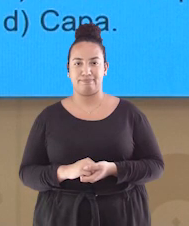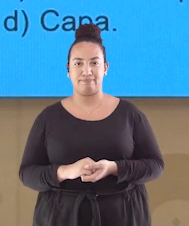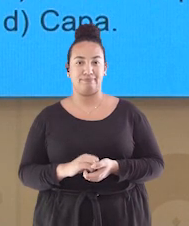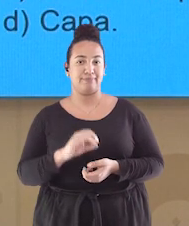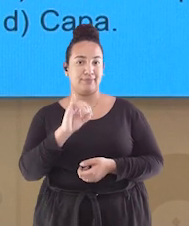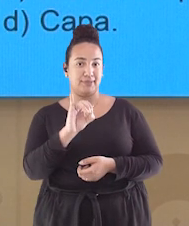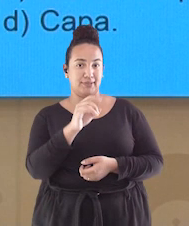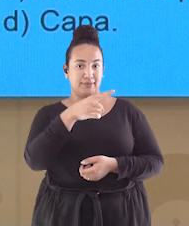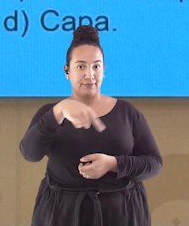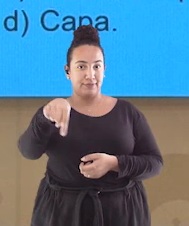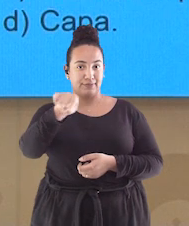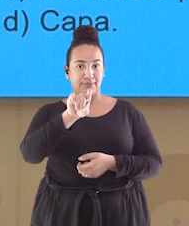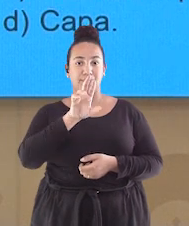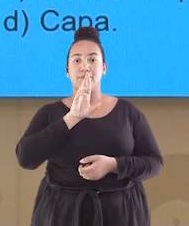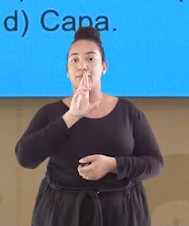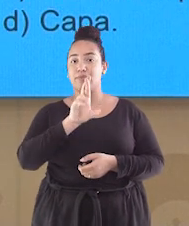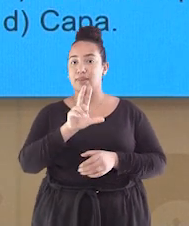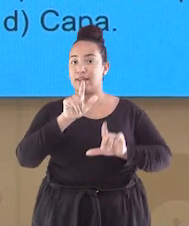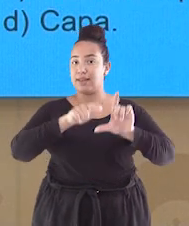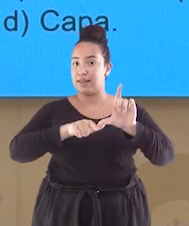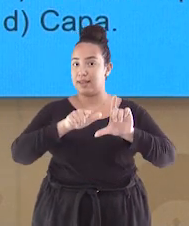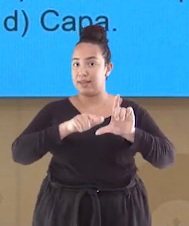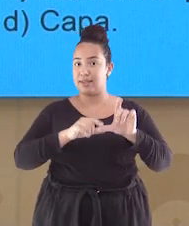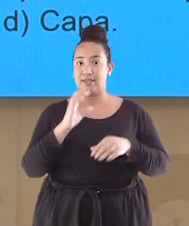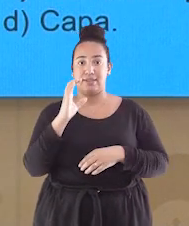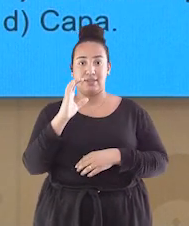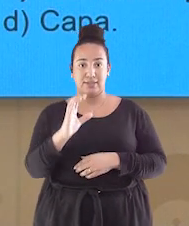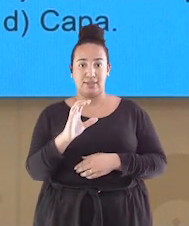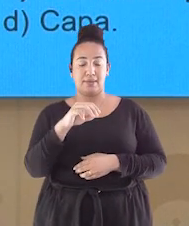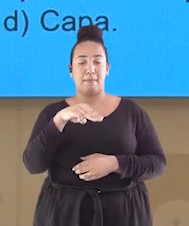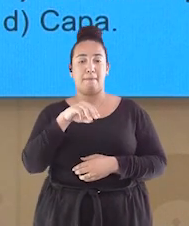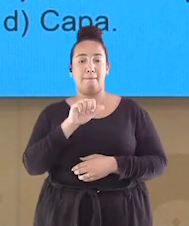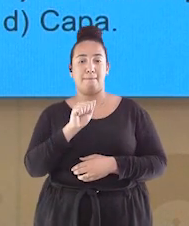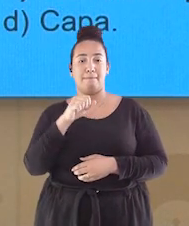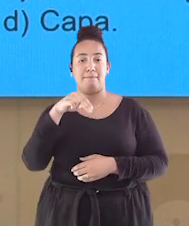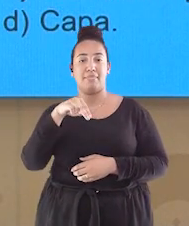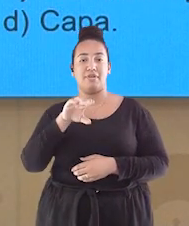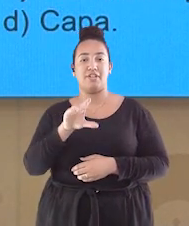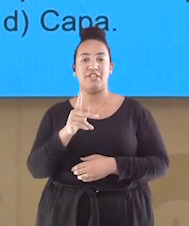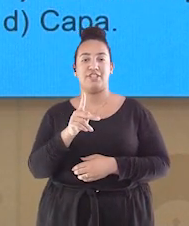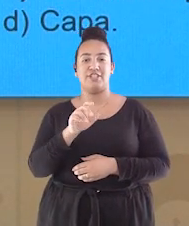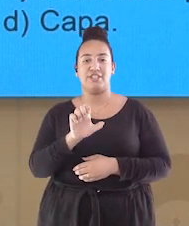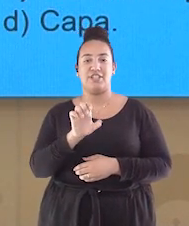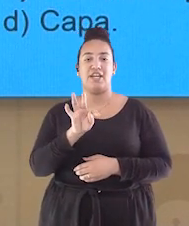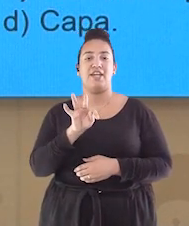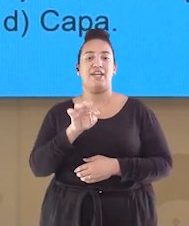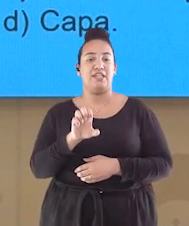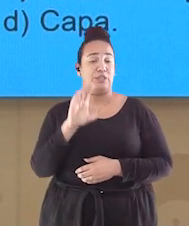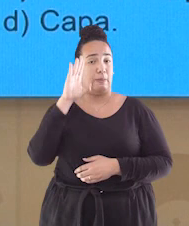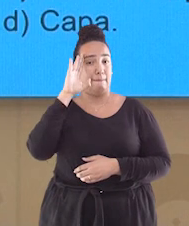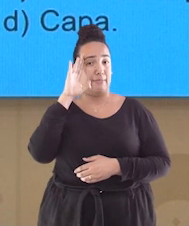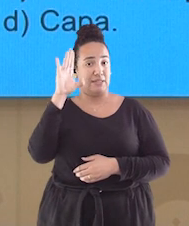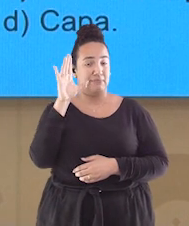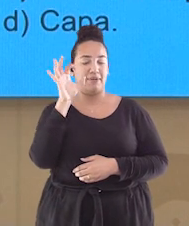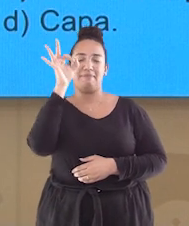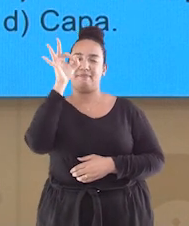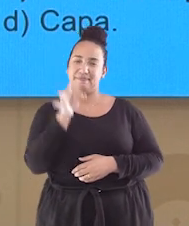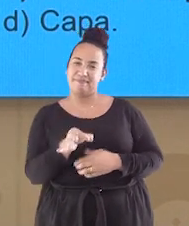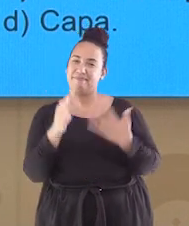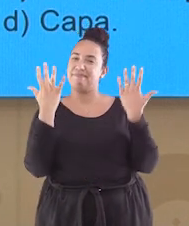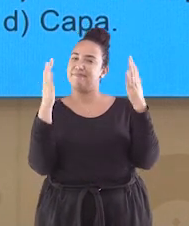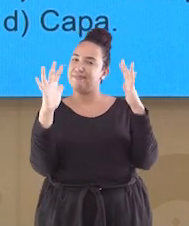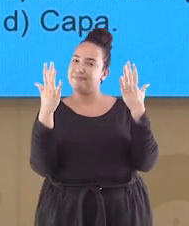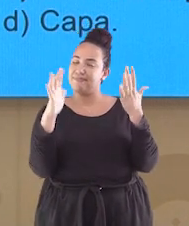Se você respondeu que é a letra C, manchete principal, parabéns! Lembre-se,